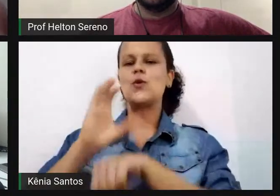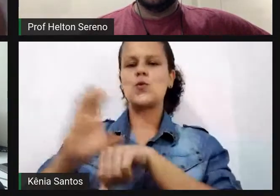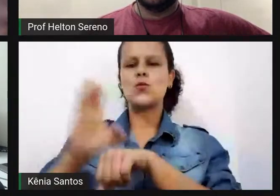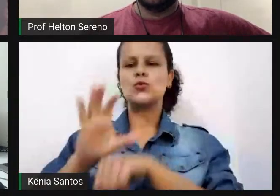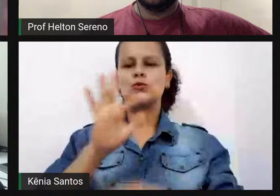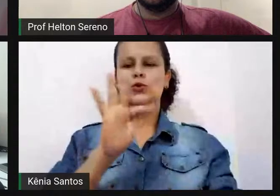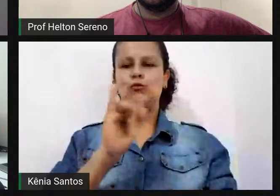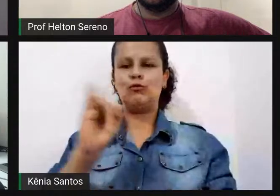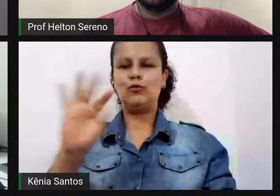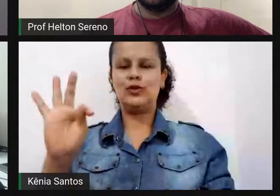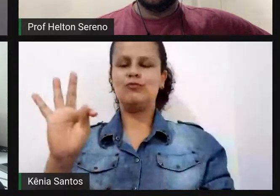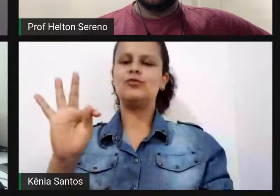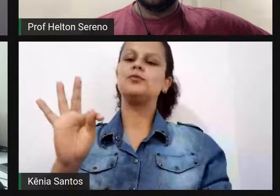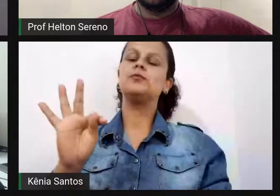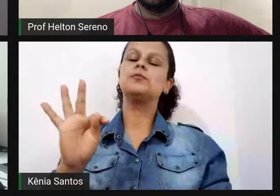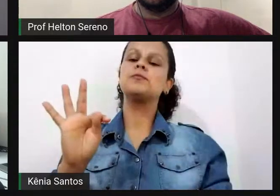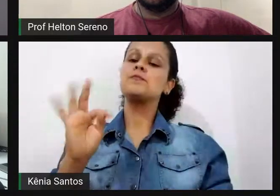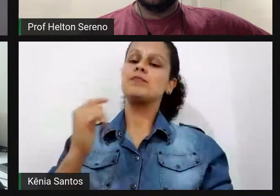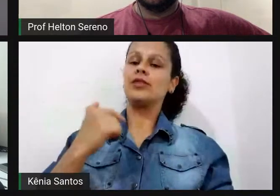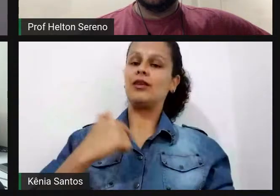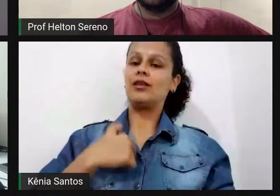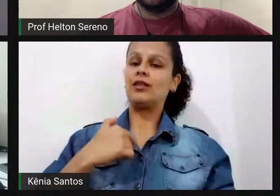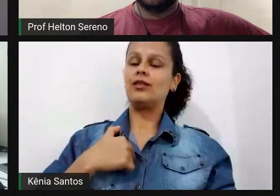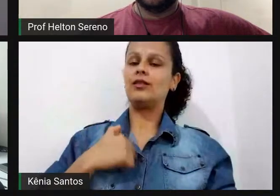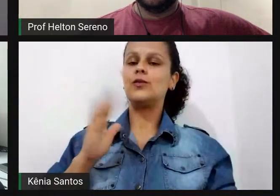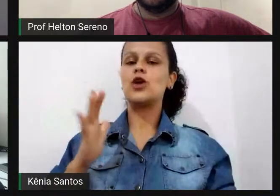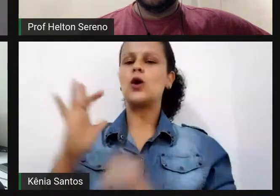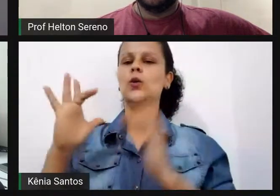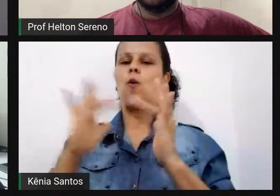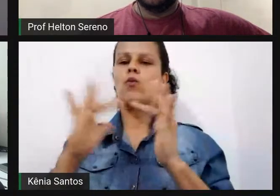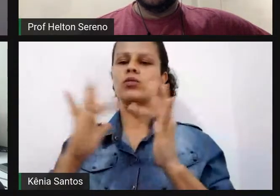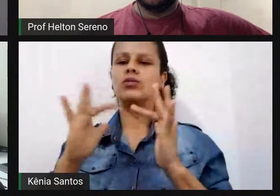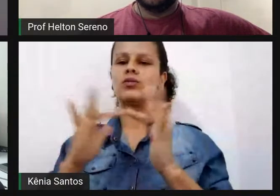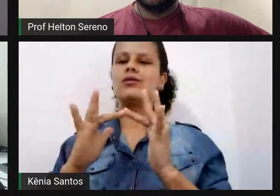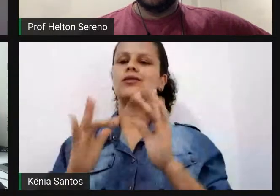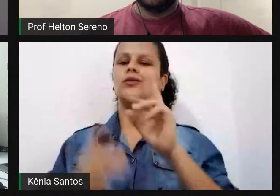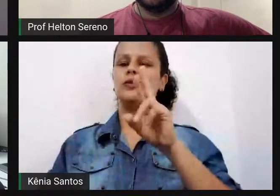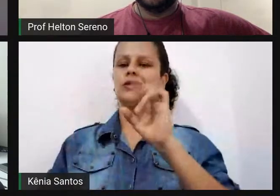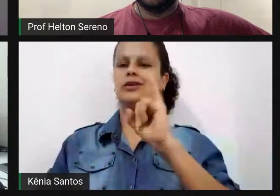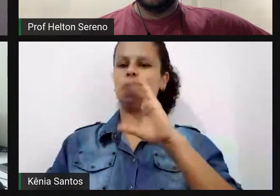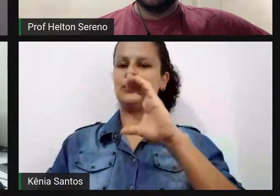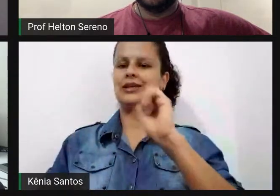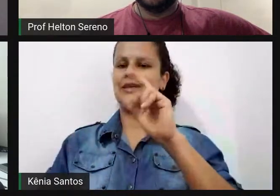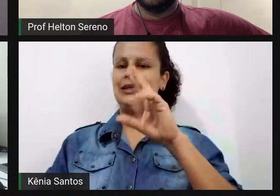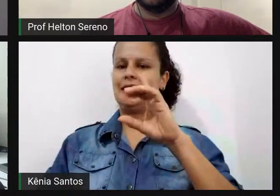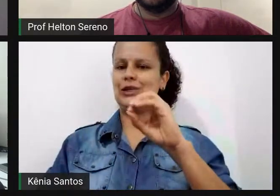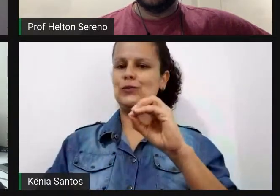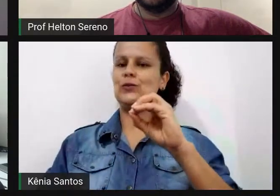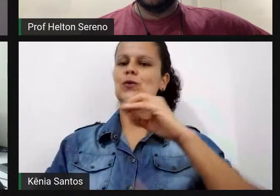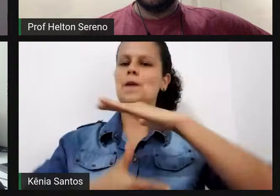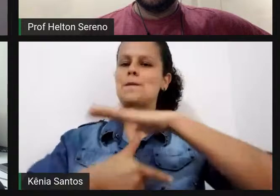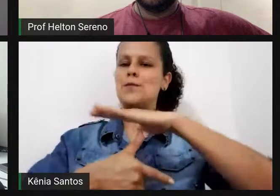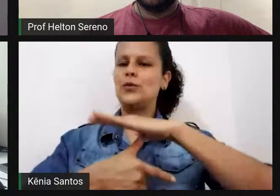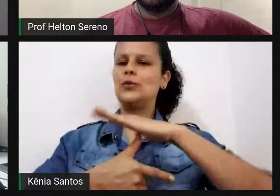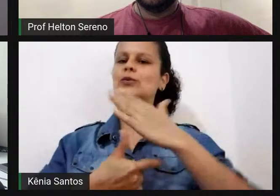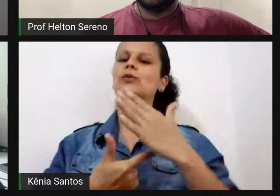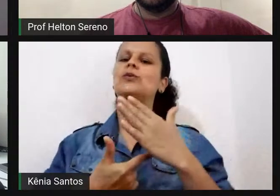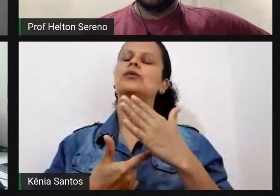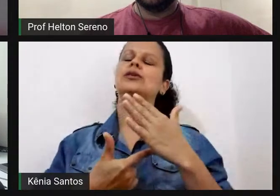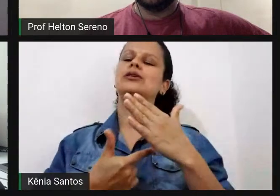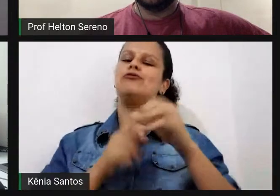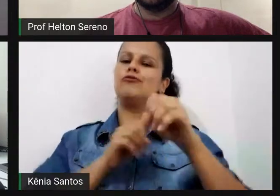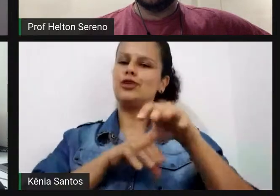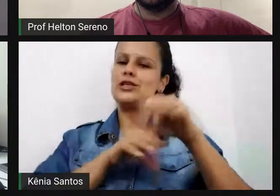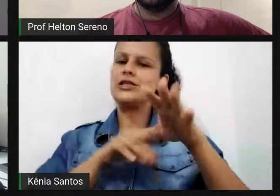E naquela época, né, eu entrei em contato com o Ricardo, nosso Pró-Reitor de Ensino, para deixá-lo a par do programa, né, das atividades,